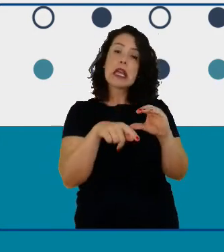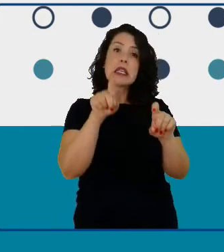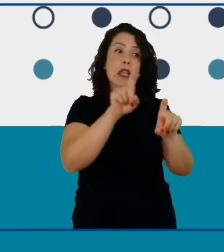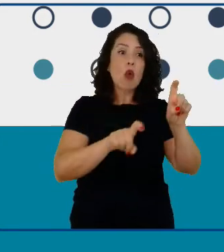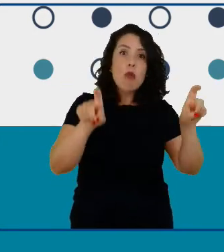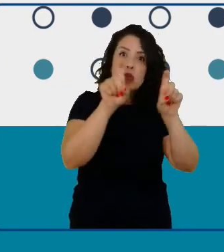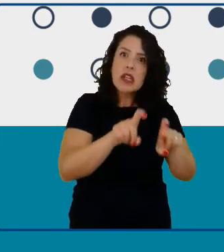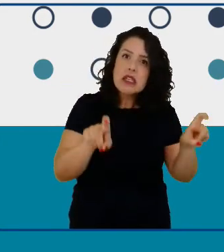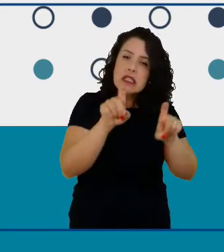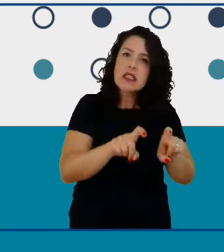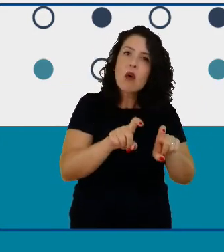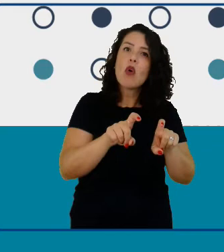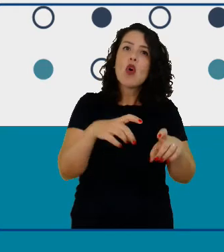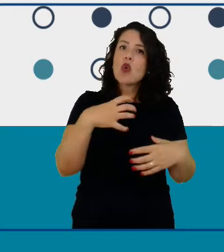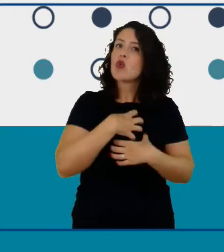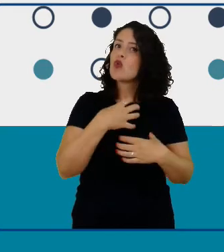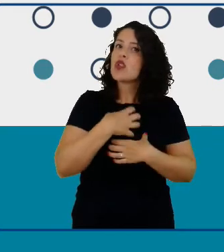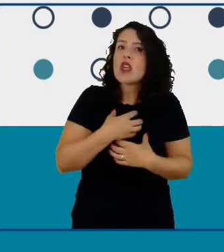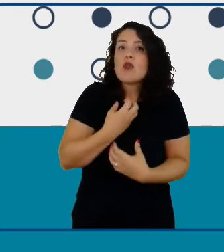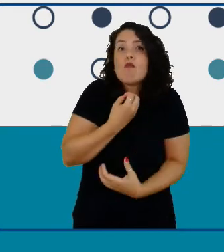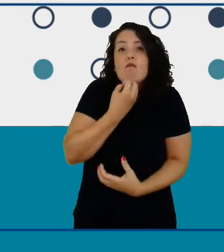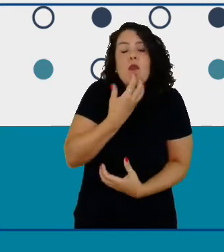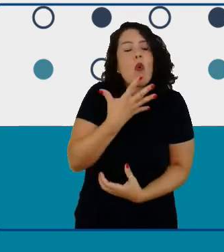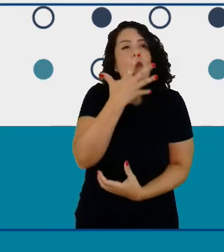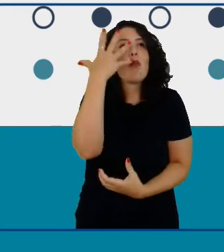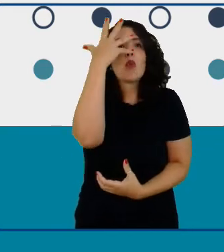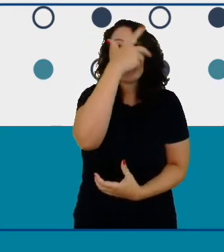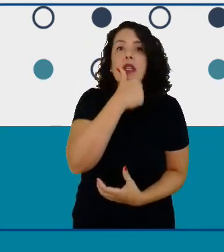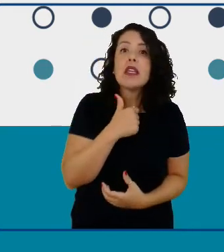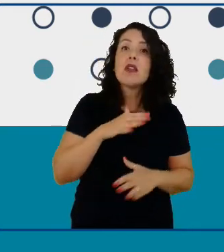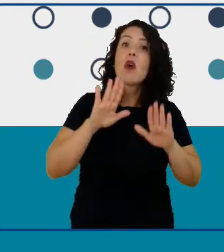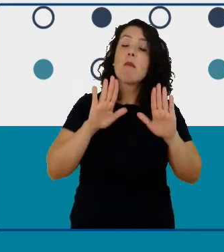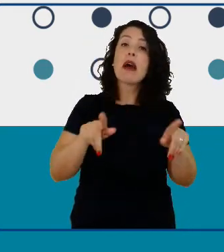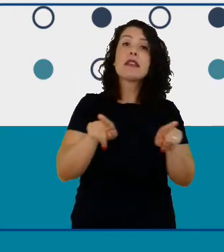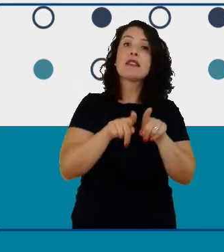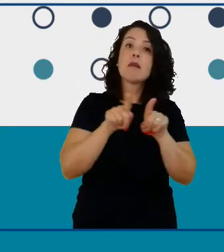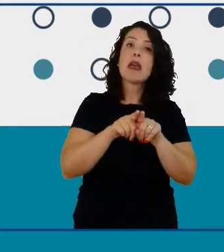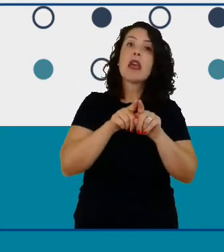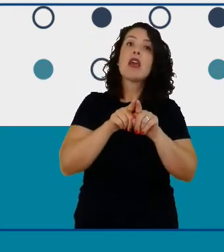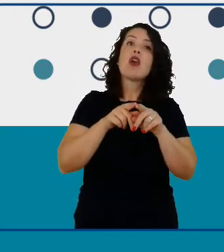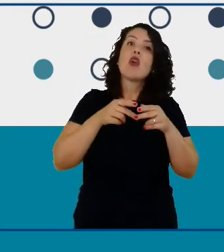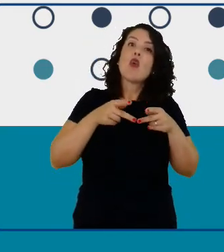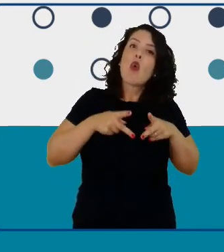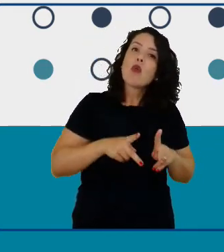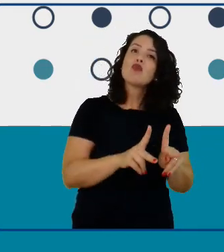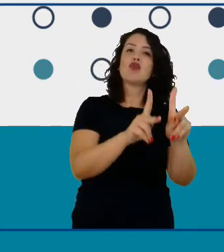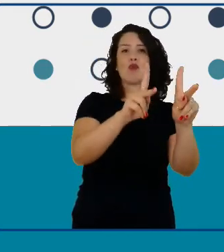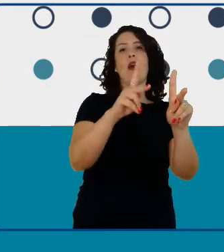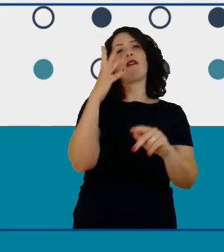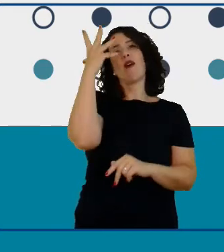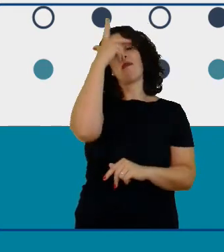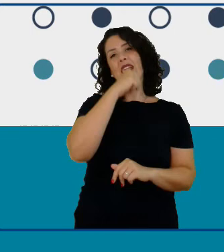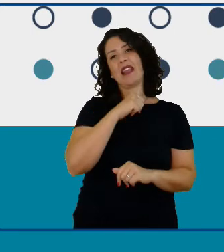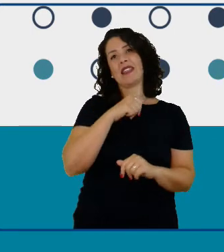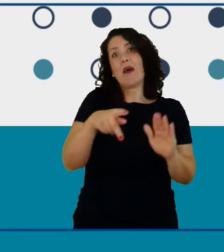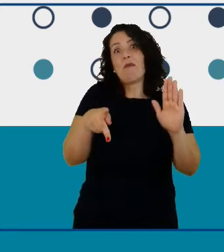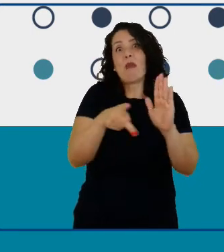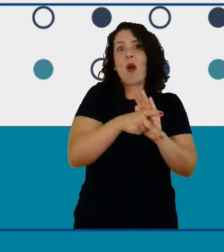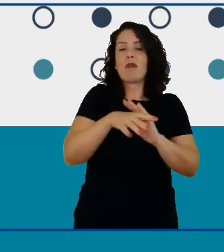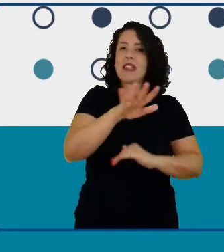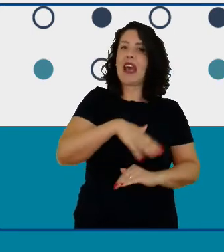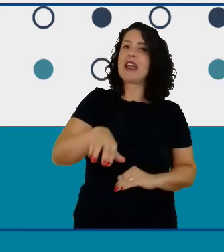a especificidade que essas áreas de ciências humanas tem então assim muito obrigada eu estou realmente muito contente de ver esse